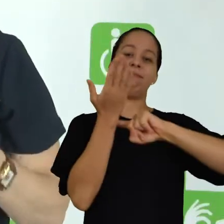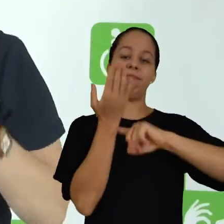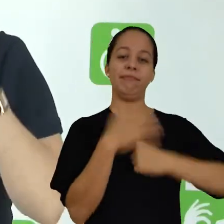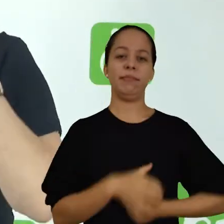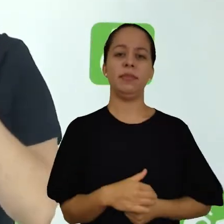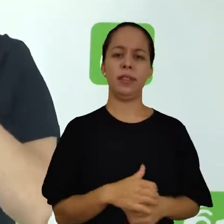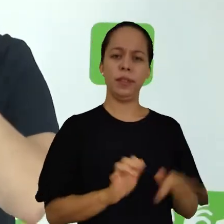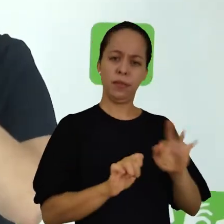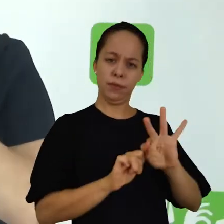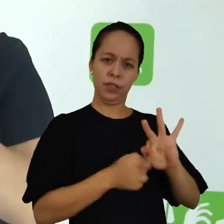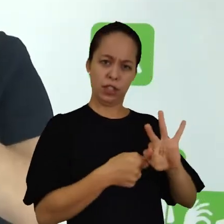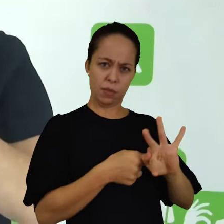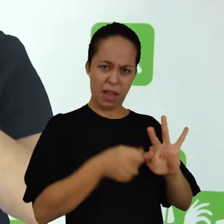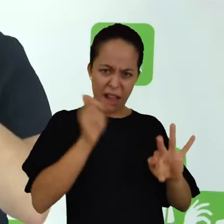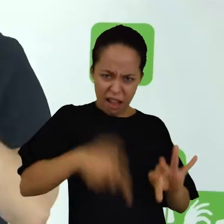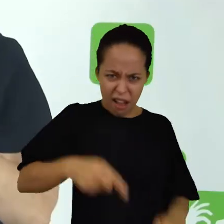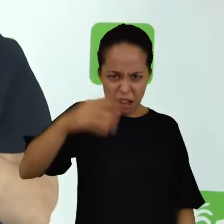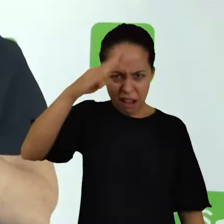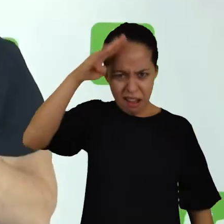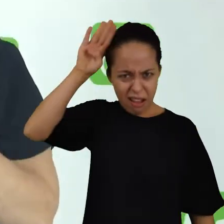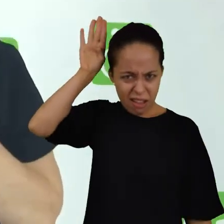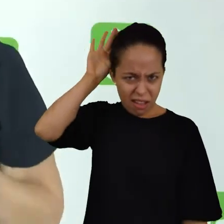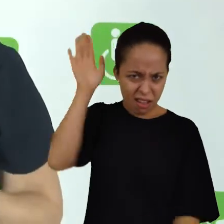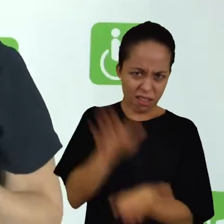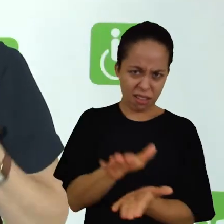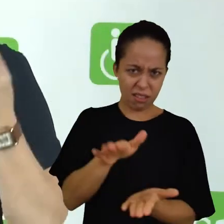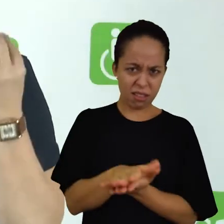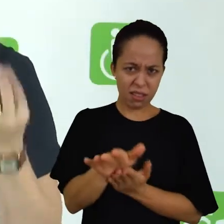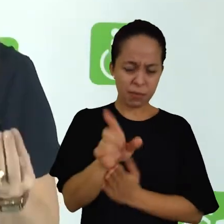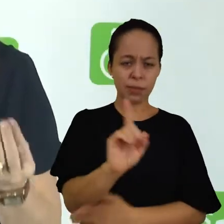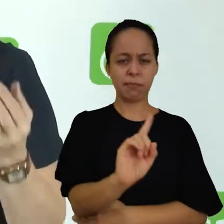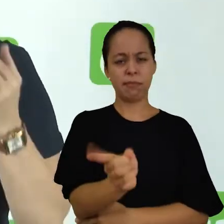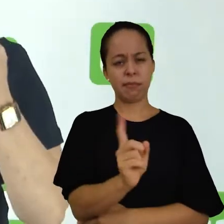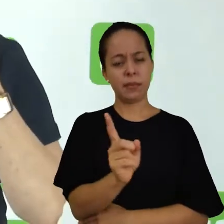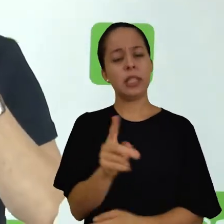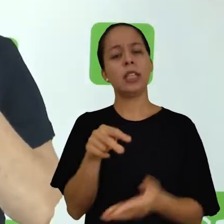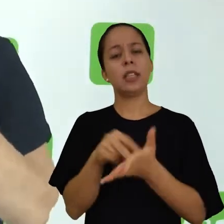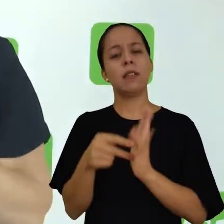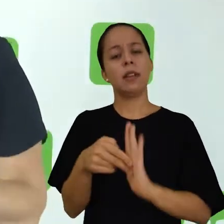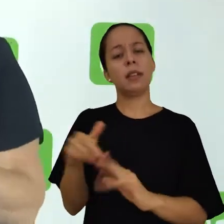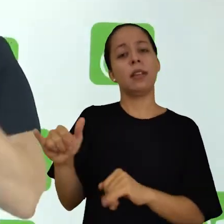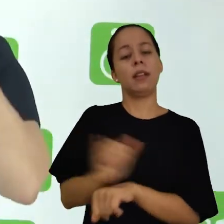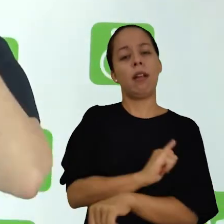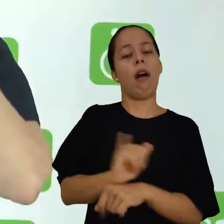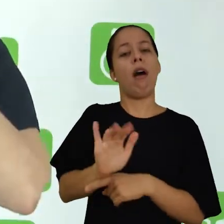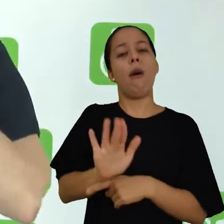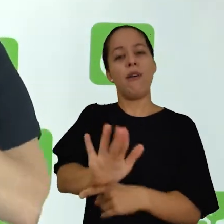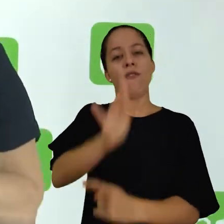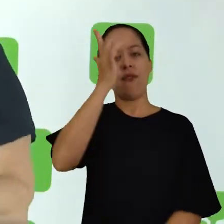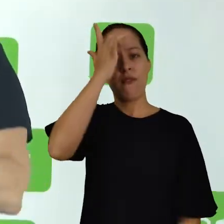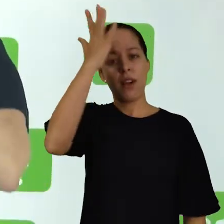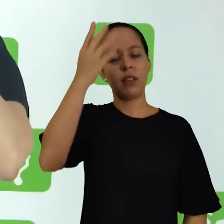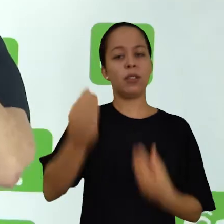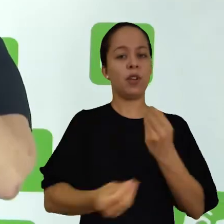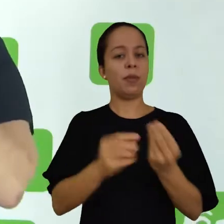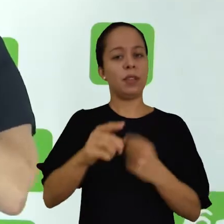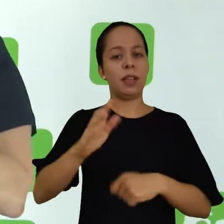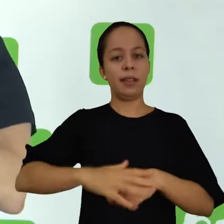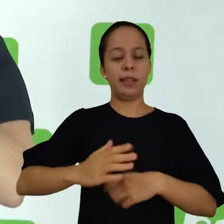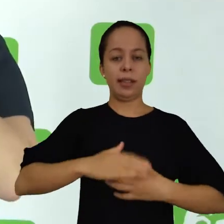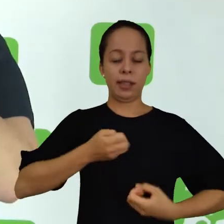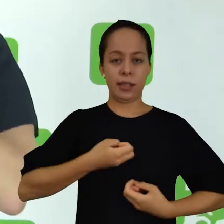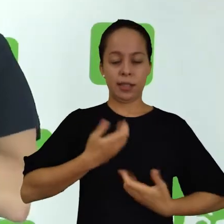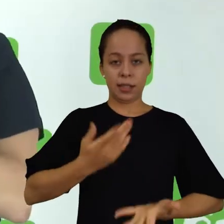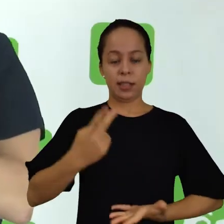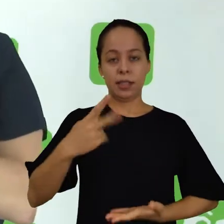fichamento não é um trabalho acadêmico, é sim um recurso que facilita a construção do seu